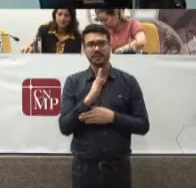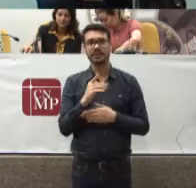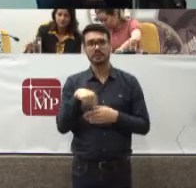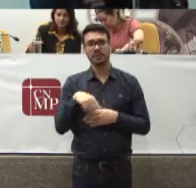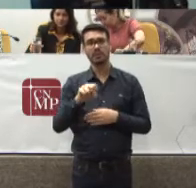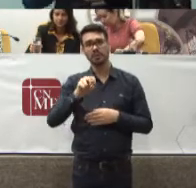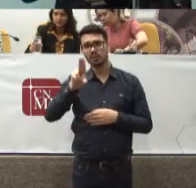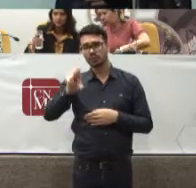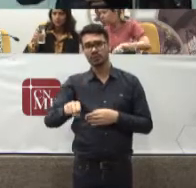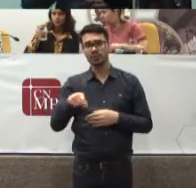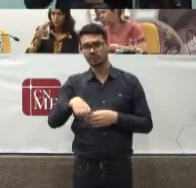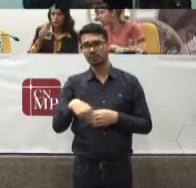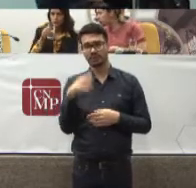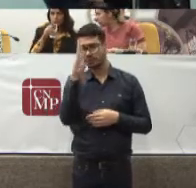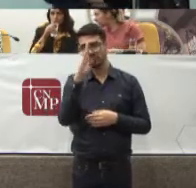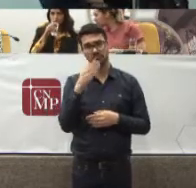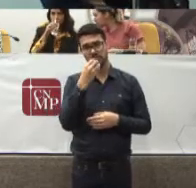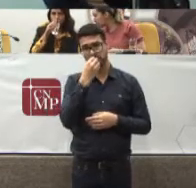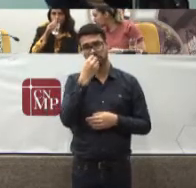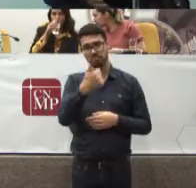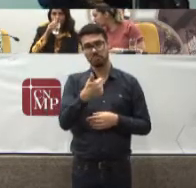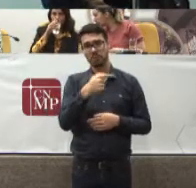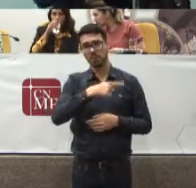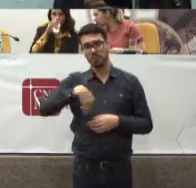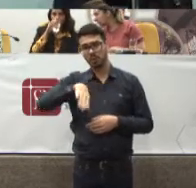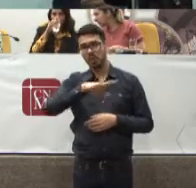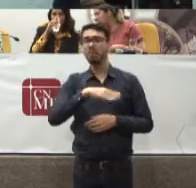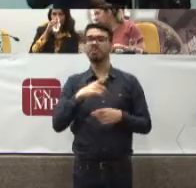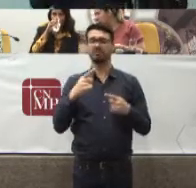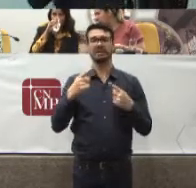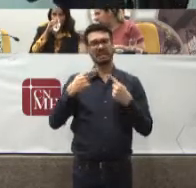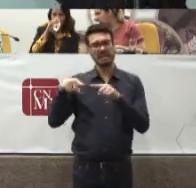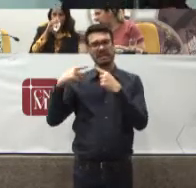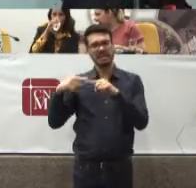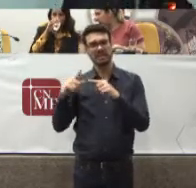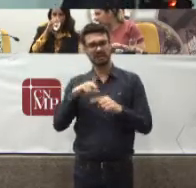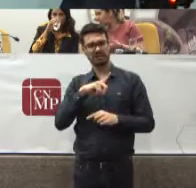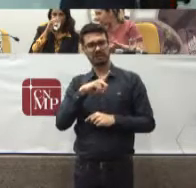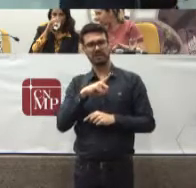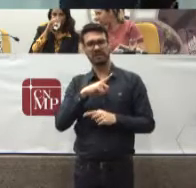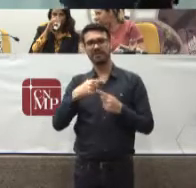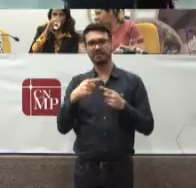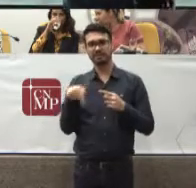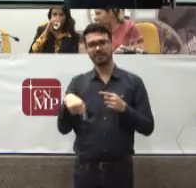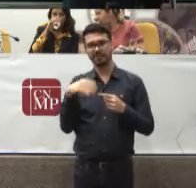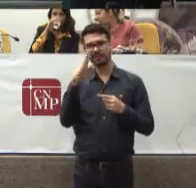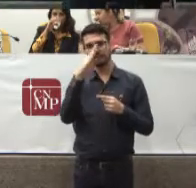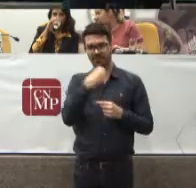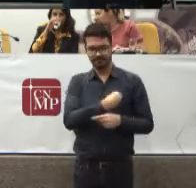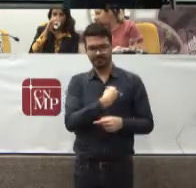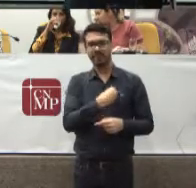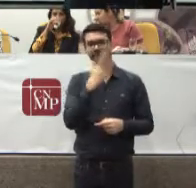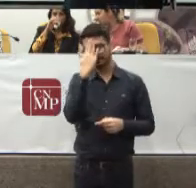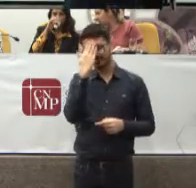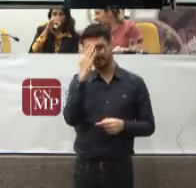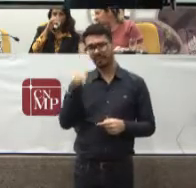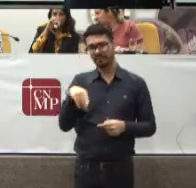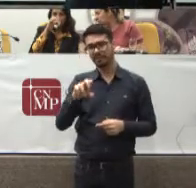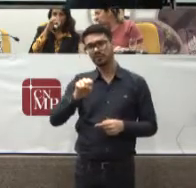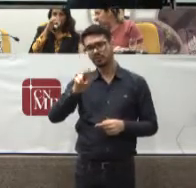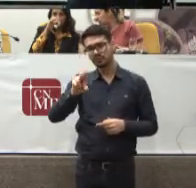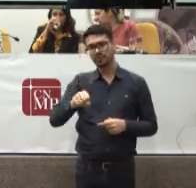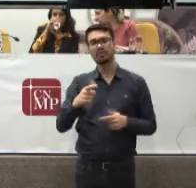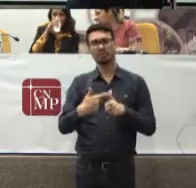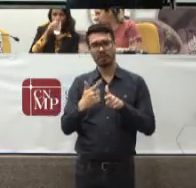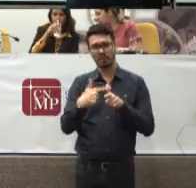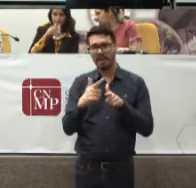único De saúde É um sistema Que deve receber Todas as críticas Porque nós Vivemos no país Vivemos nessa realidade Sabemos O que